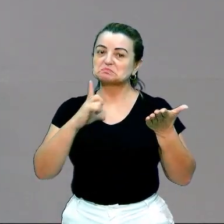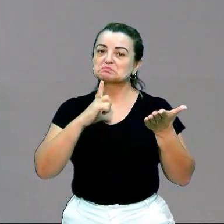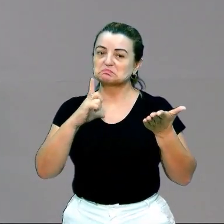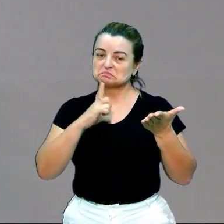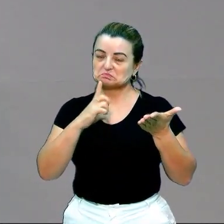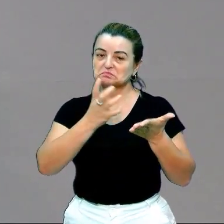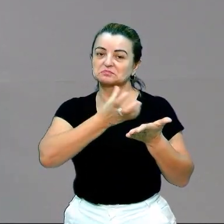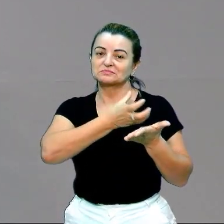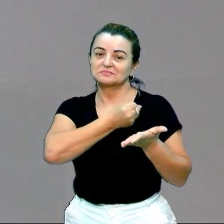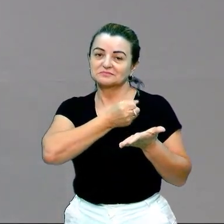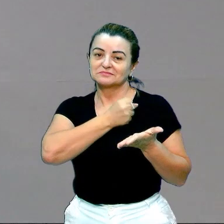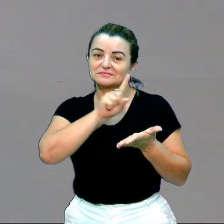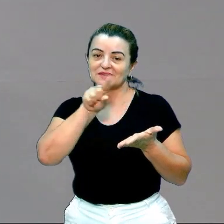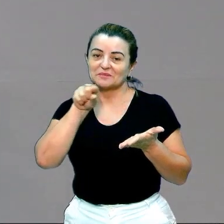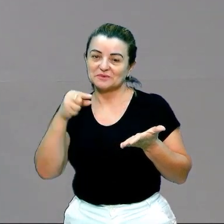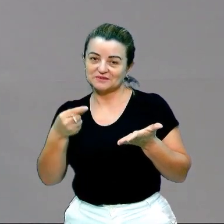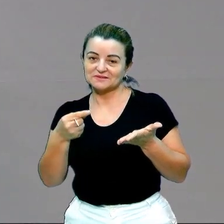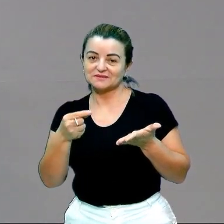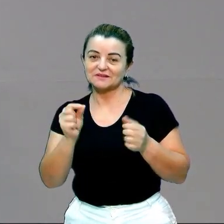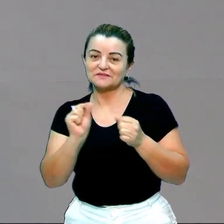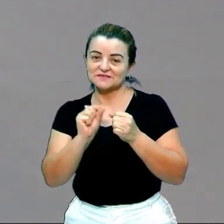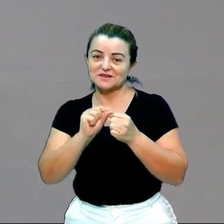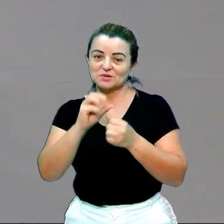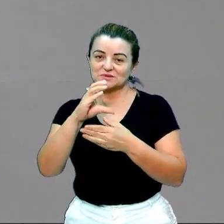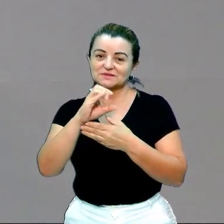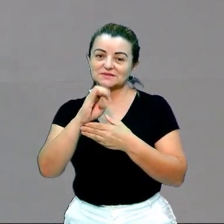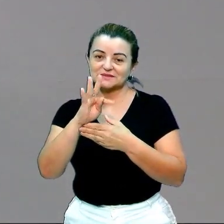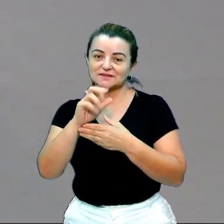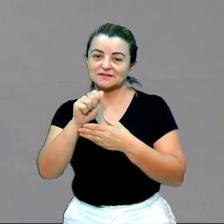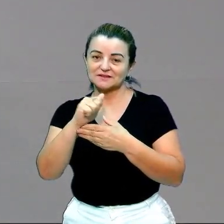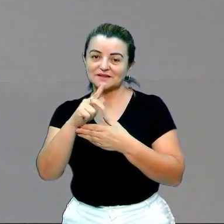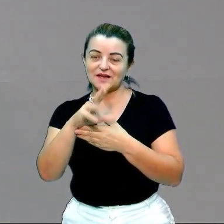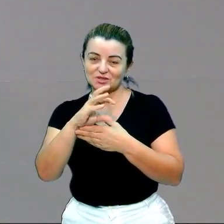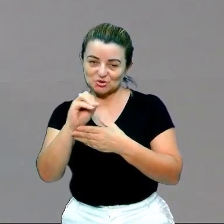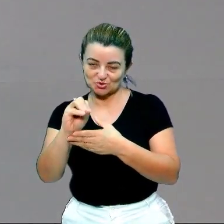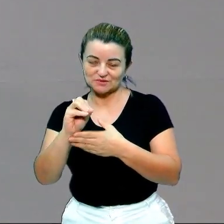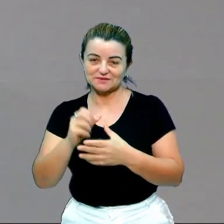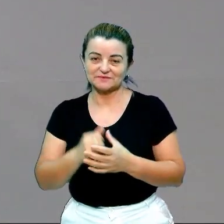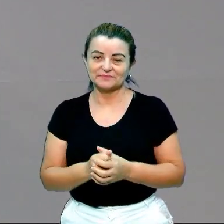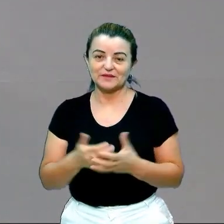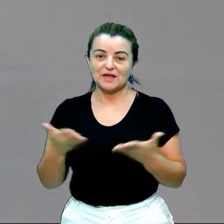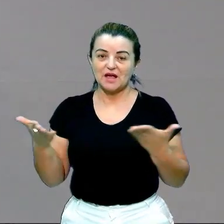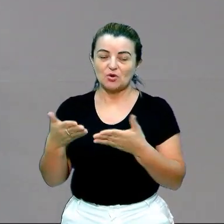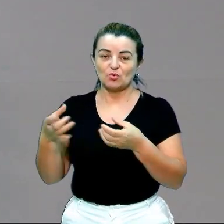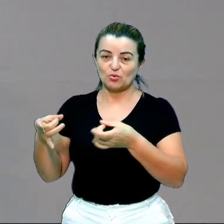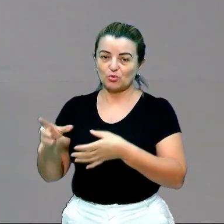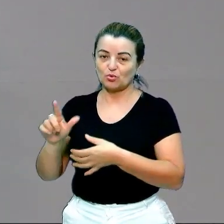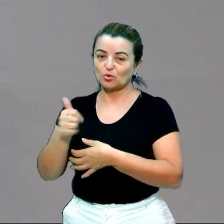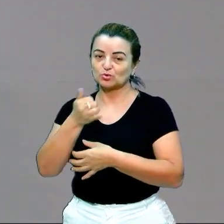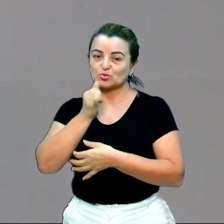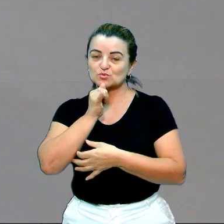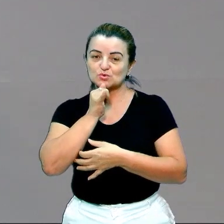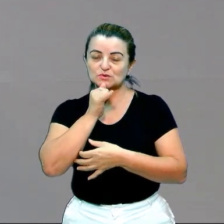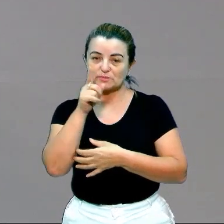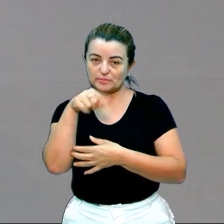fizeram citações, diretas ou indiretas. Então, eu vou trazer, por último agora, um outro exemplo, para que vocês